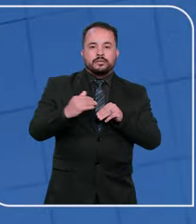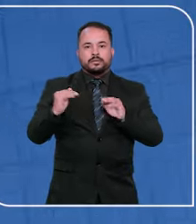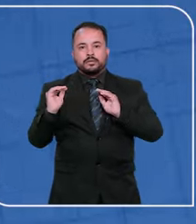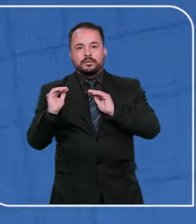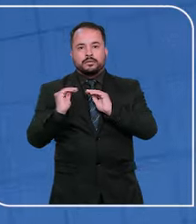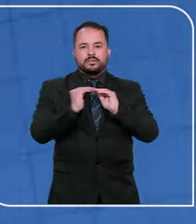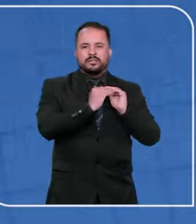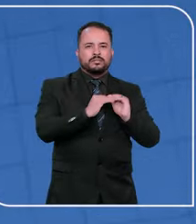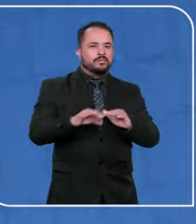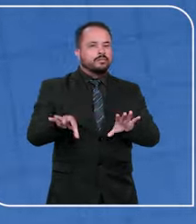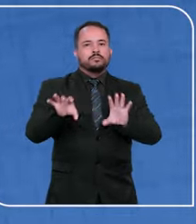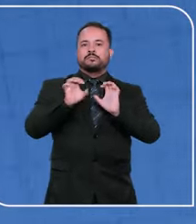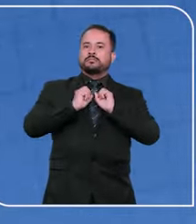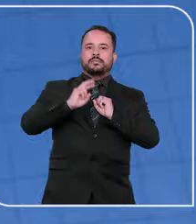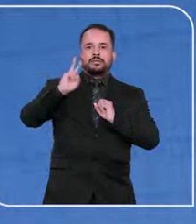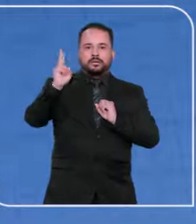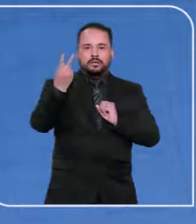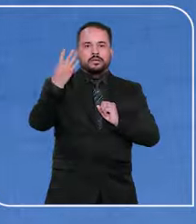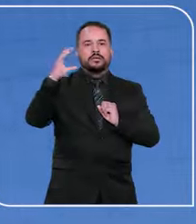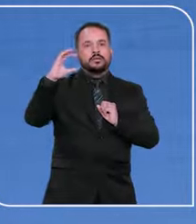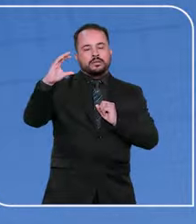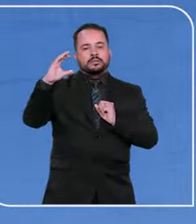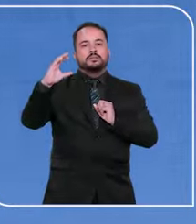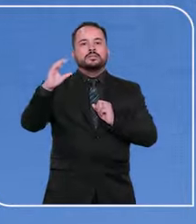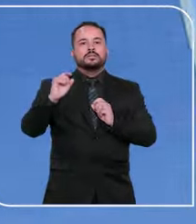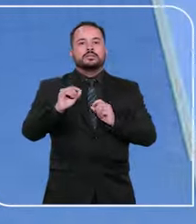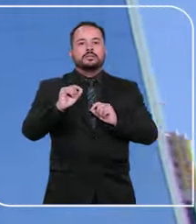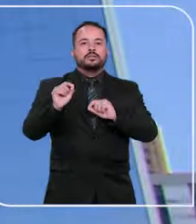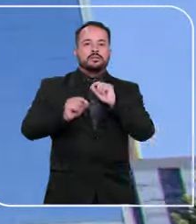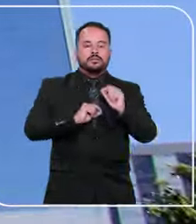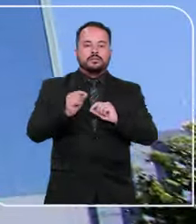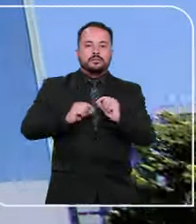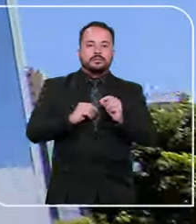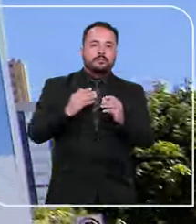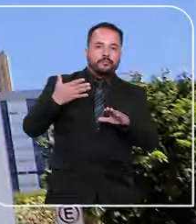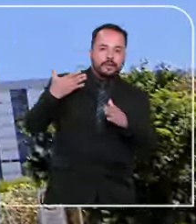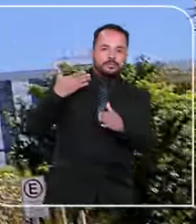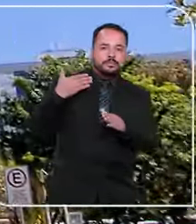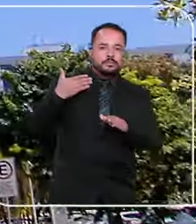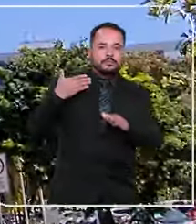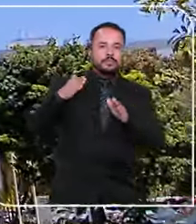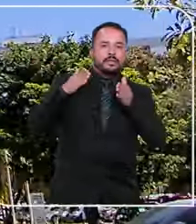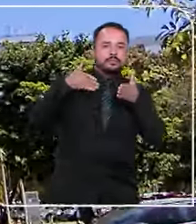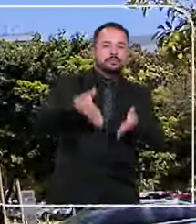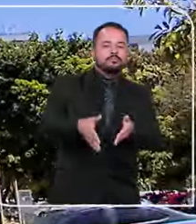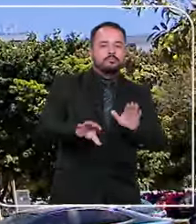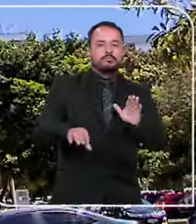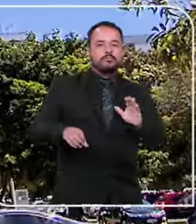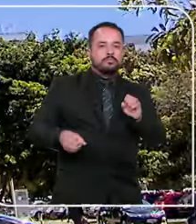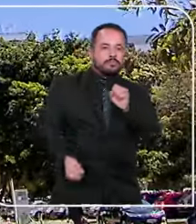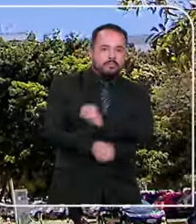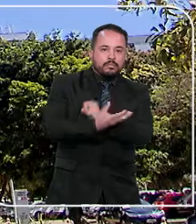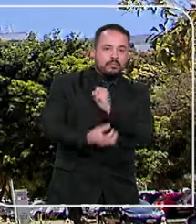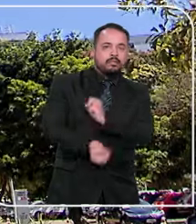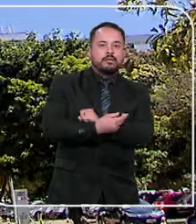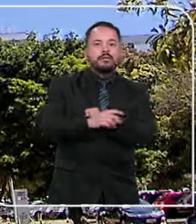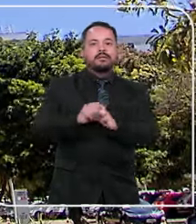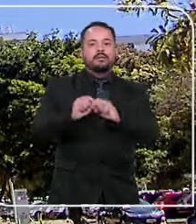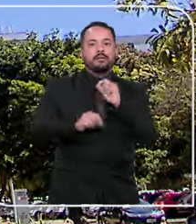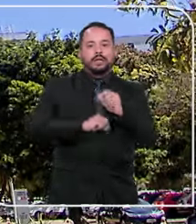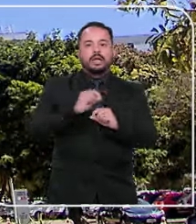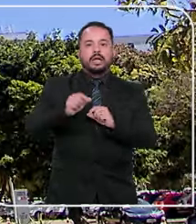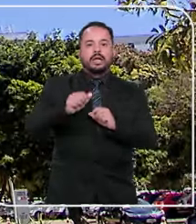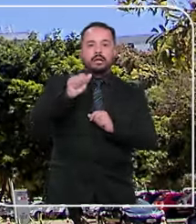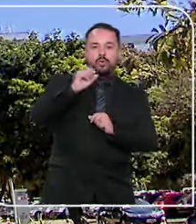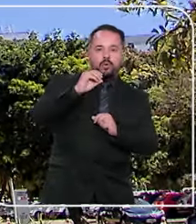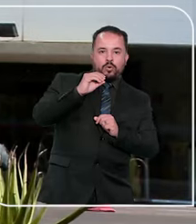reafirmaram o entendimento ao negar abescorpos a um homem condenado pela participação em esquema de corrupção que buscava fraudar exames